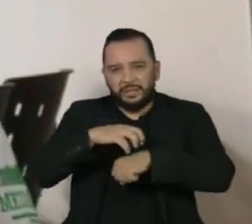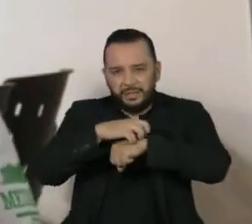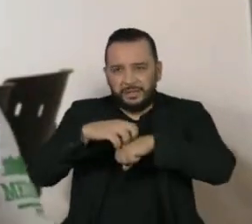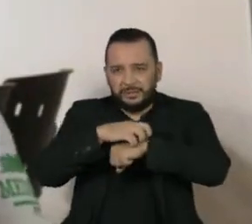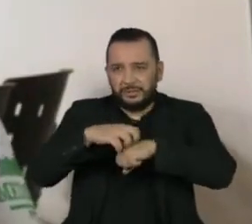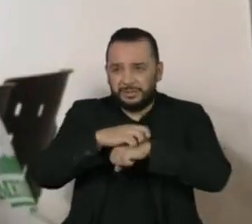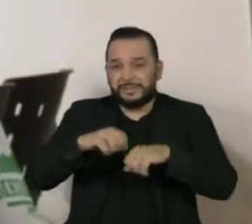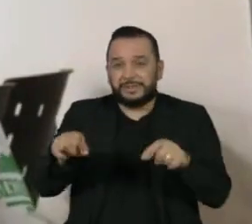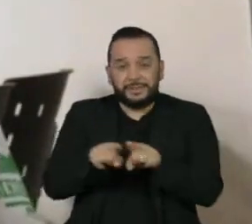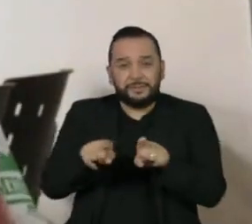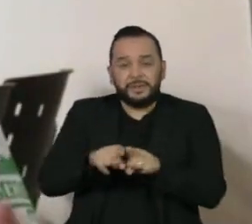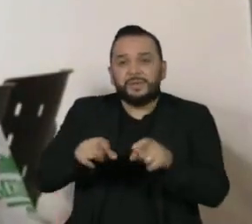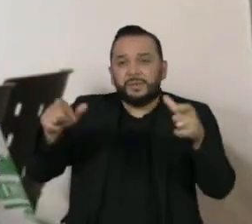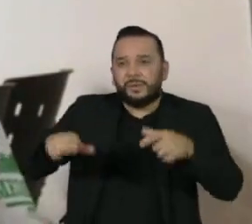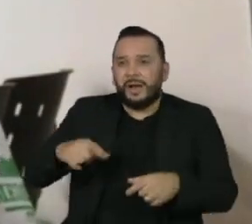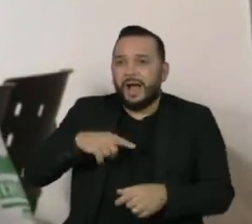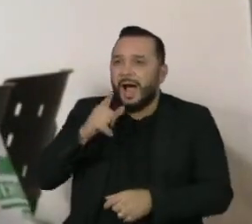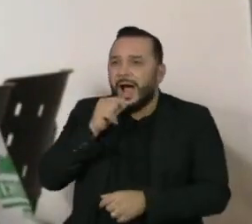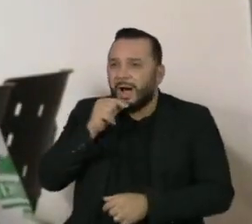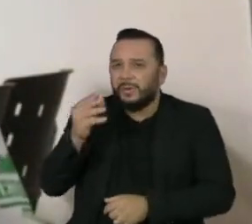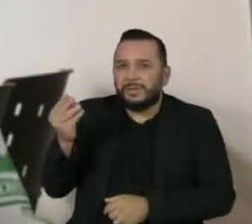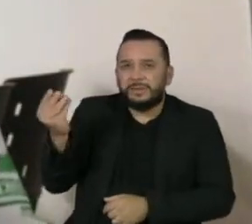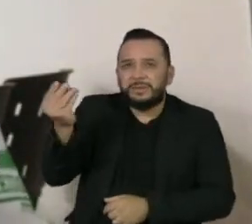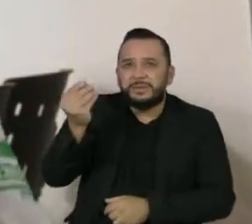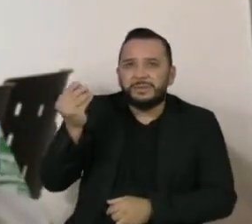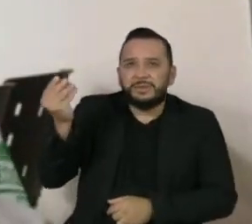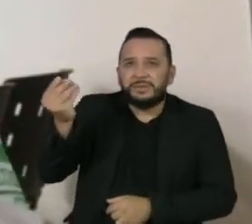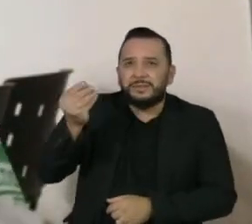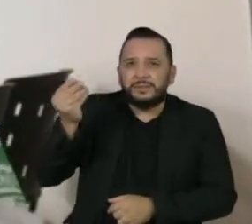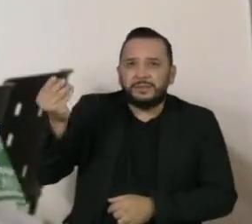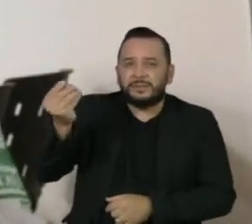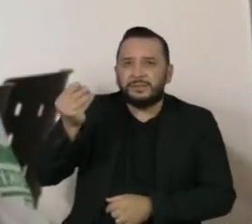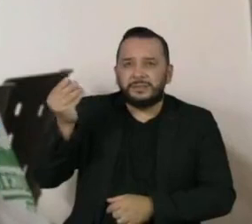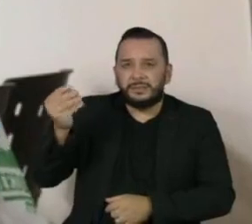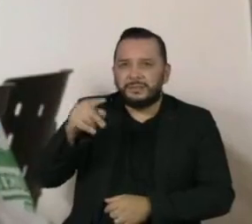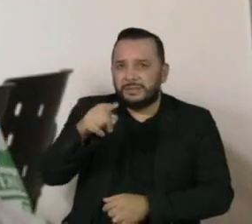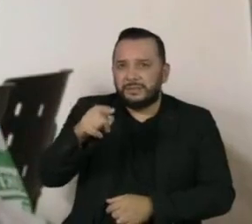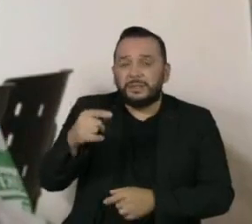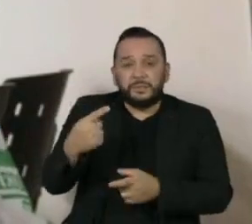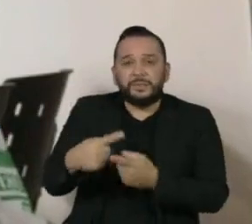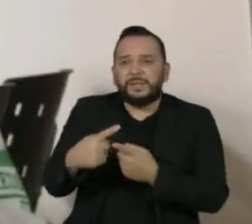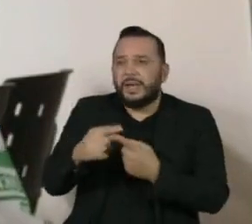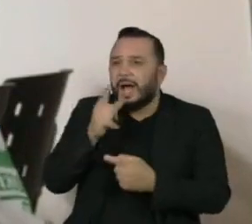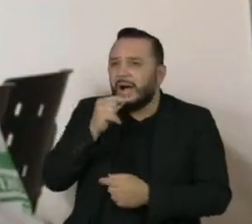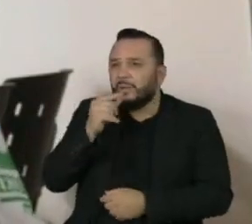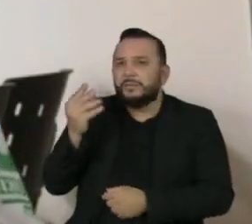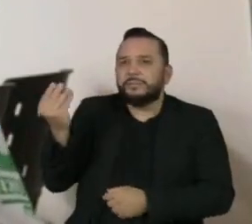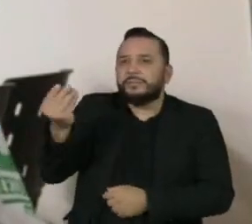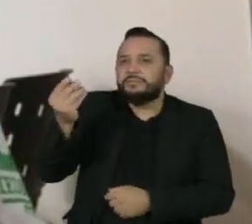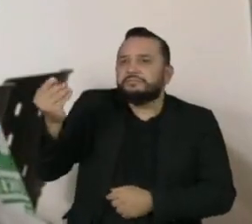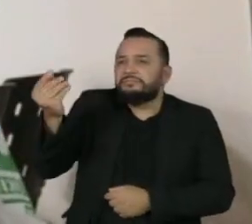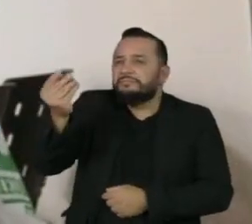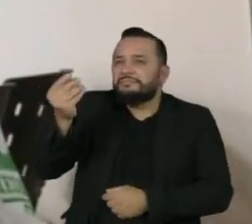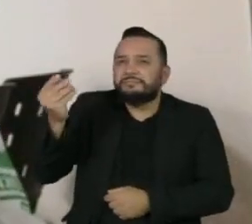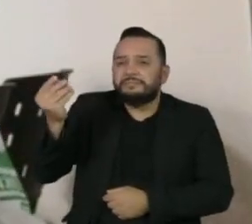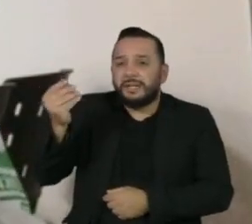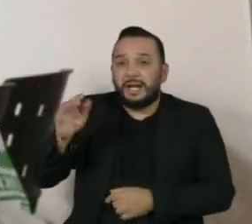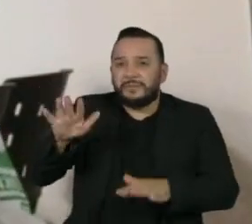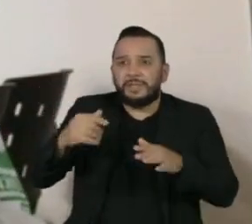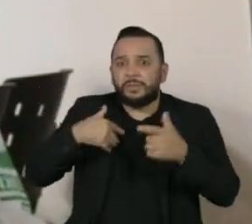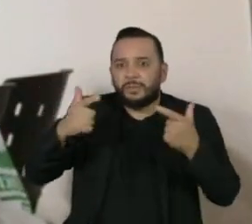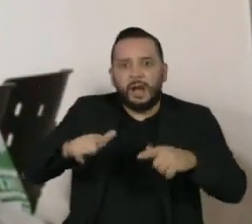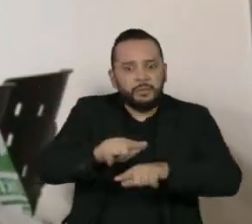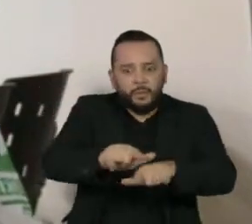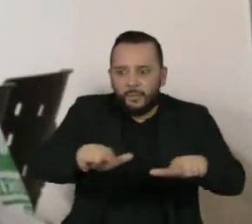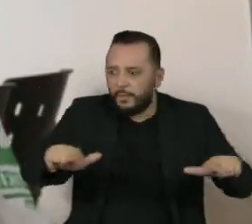a umidade, então, a umidade é muito importante, quando você comentou, porque, às vezes, você vai para um ambiente que está limpinho,